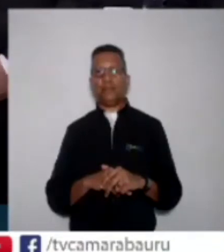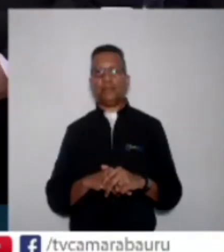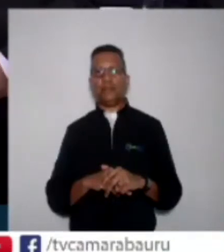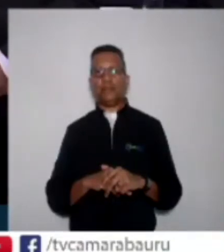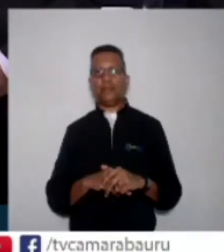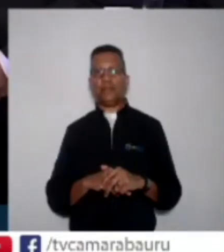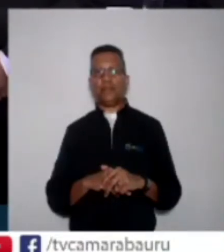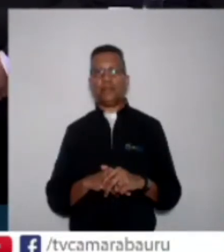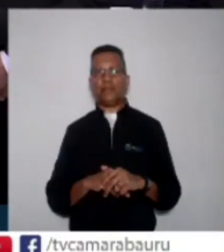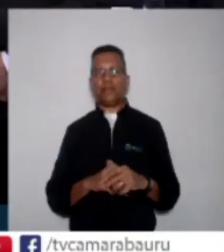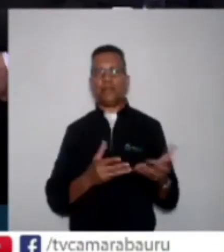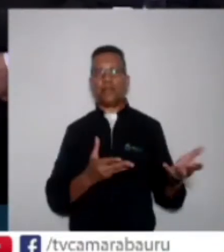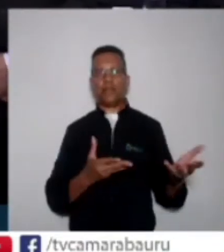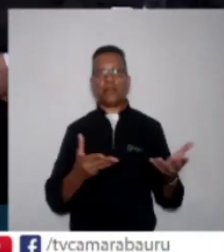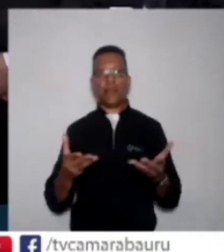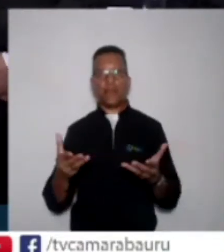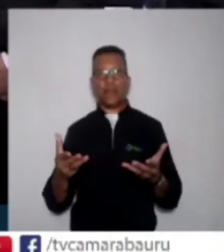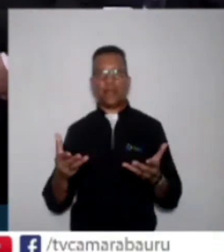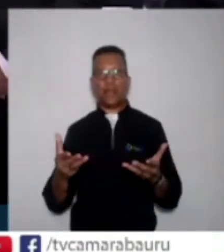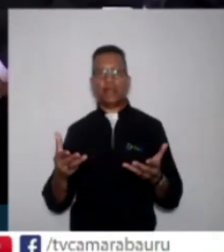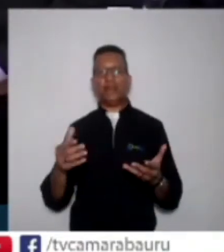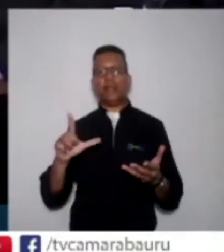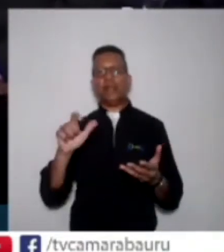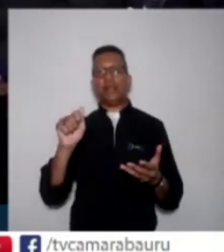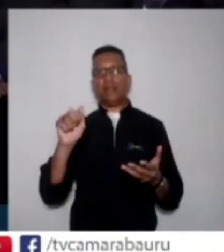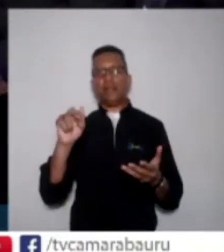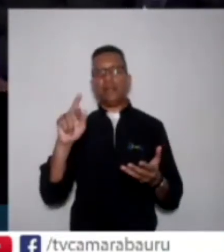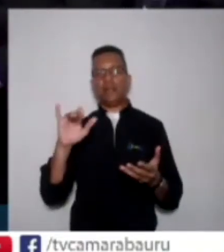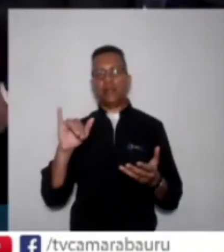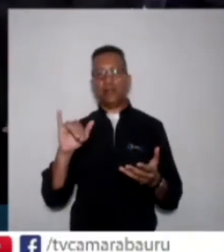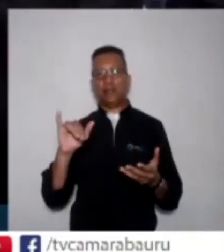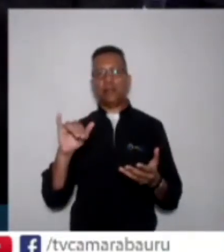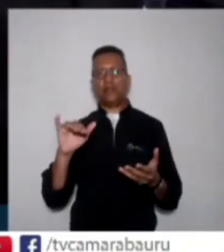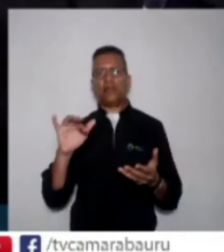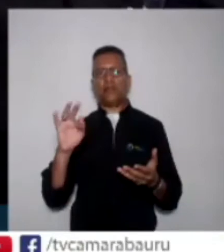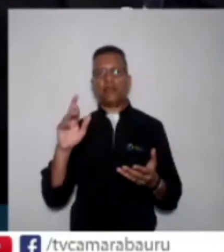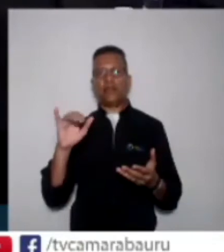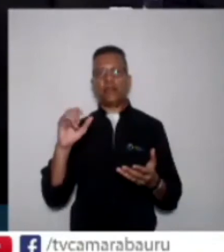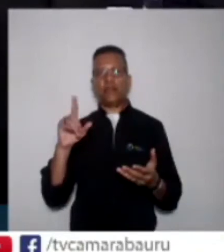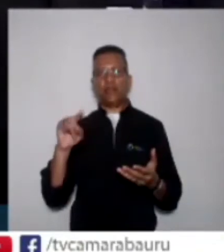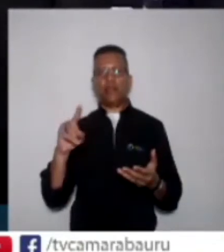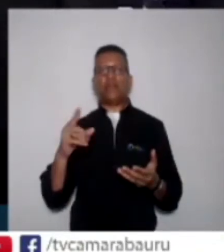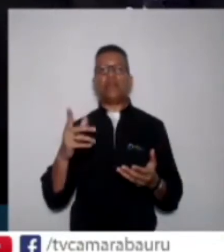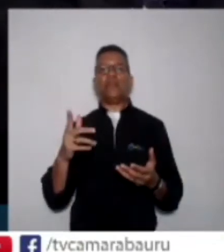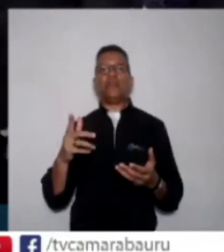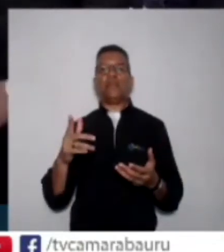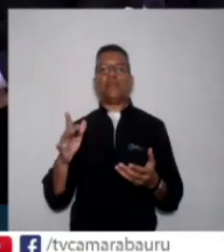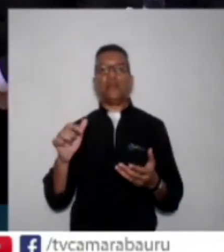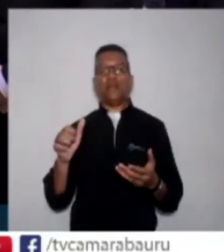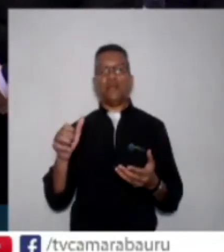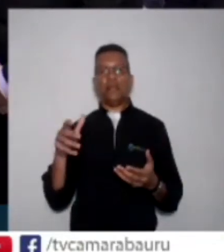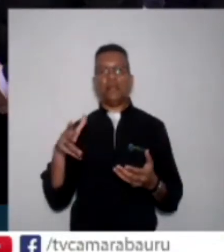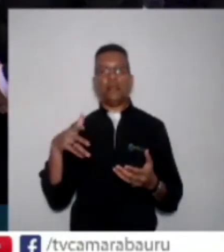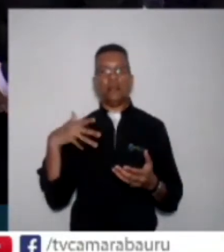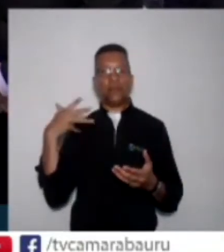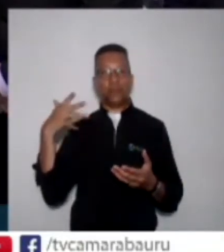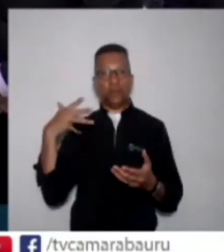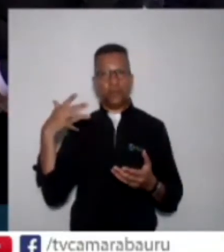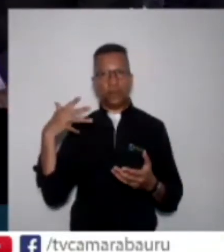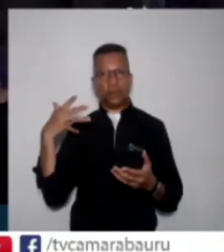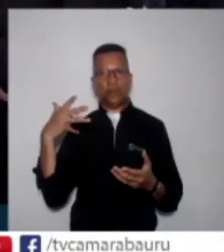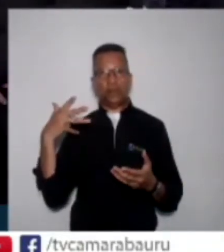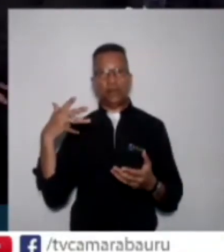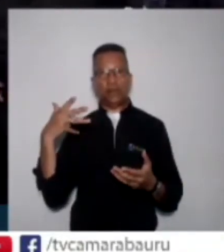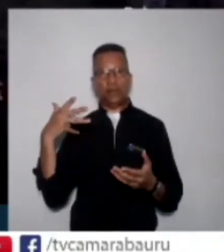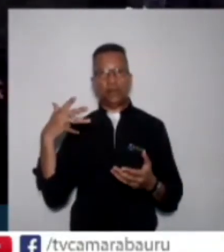Convidamos o senhor Lair Francisco Guzmán Assis a fazer o uso da palavra por até dois